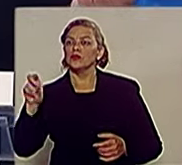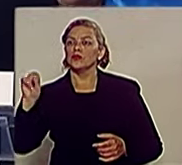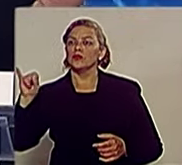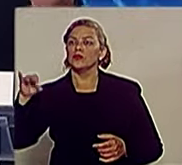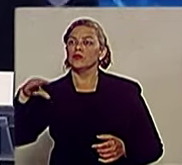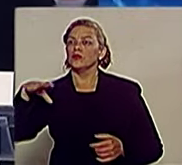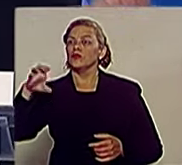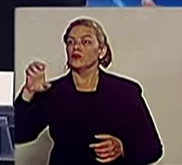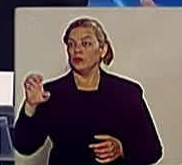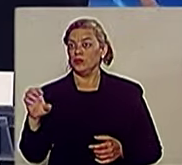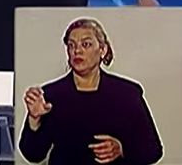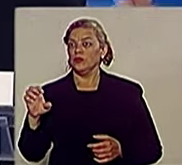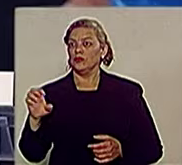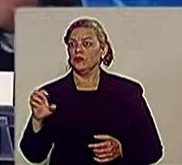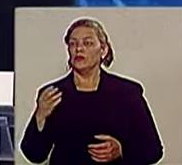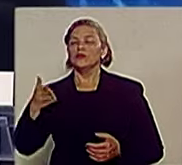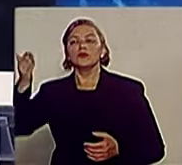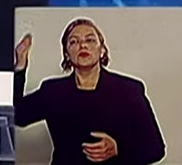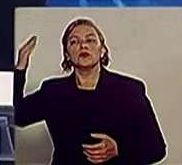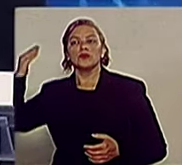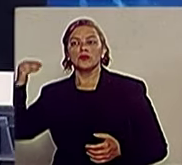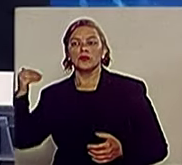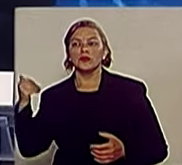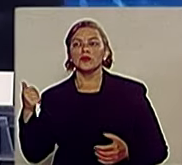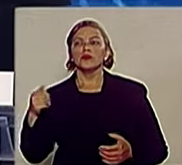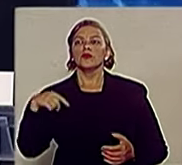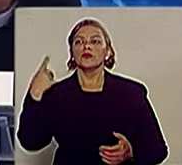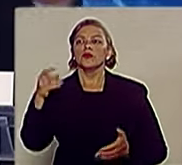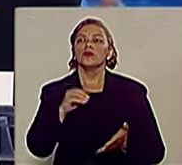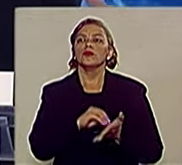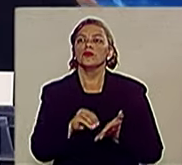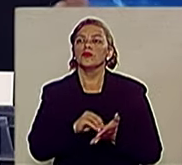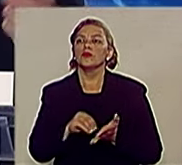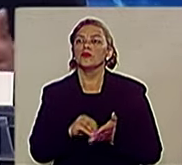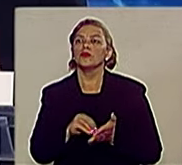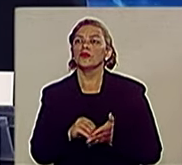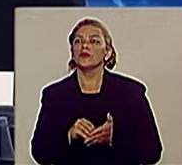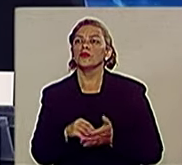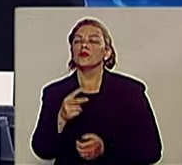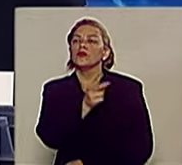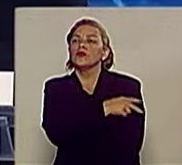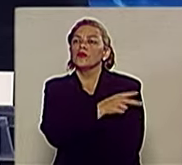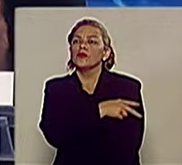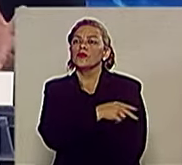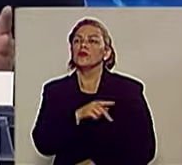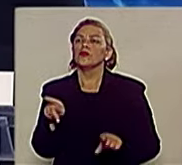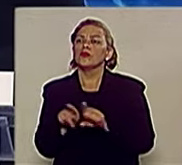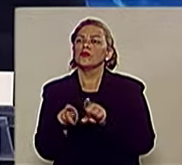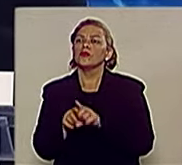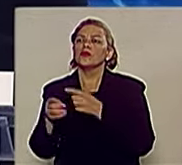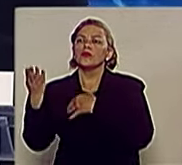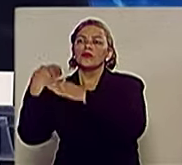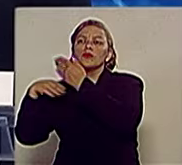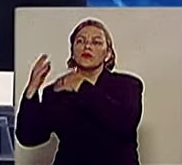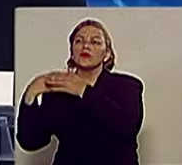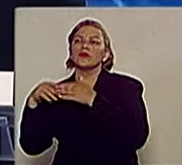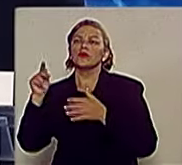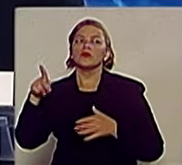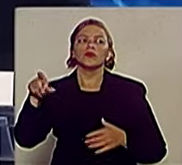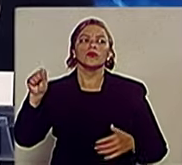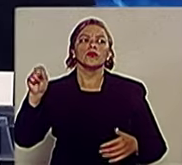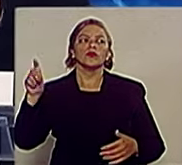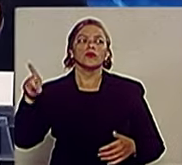secretariado, inclusive, que já era anteriormente. O chefe de gabinete do senhor é o mesmo que já foi do PSDB. O senhor acha, e o senhor pensa, e